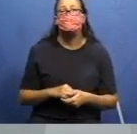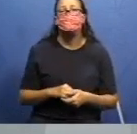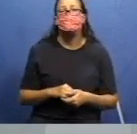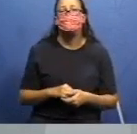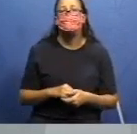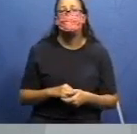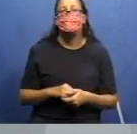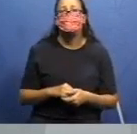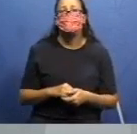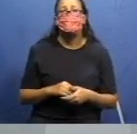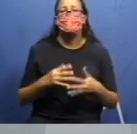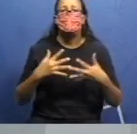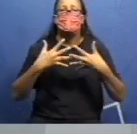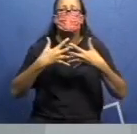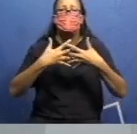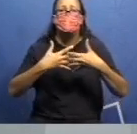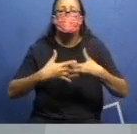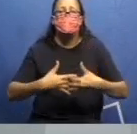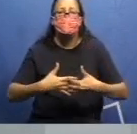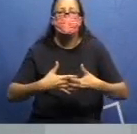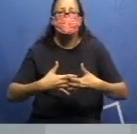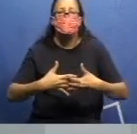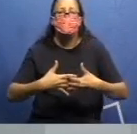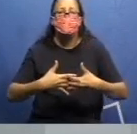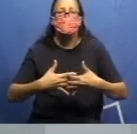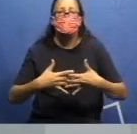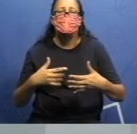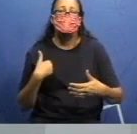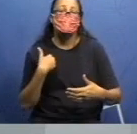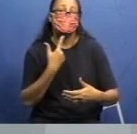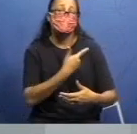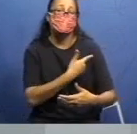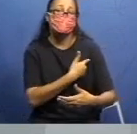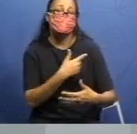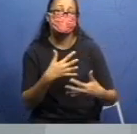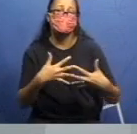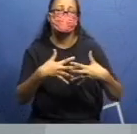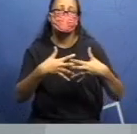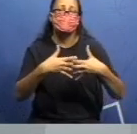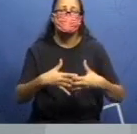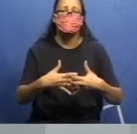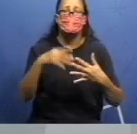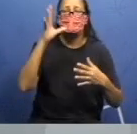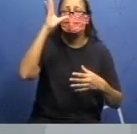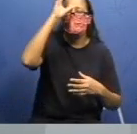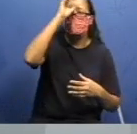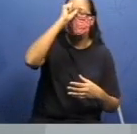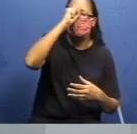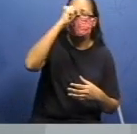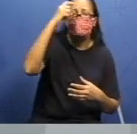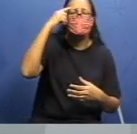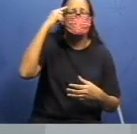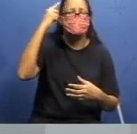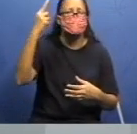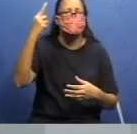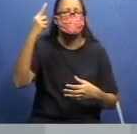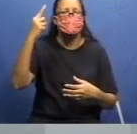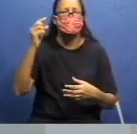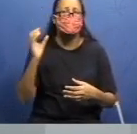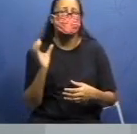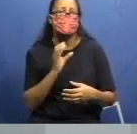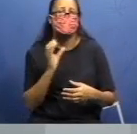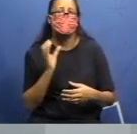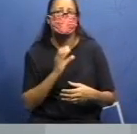disso, o nosso raciocínio. Então, quando a gente raciocina, nós vamos aprender a pensar mais rápido. Nós vamos aprender a